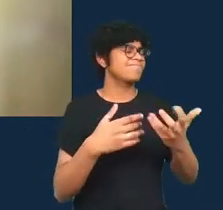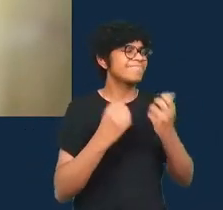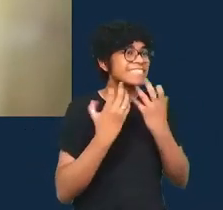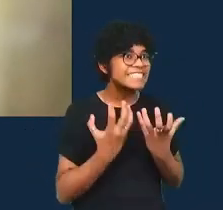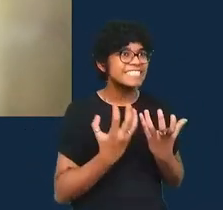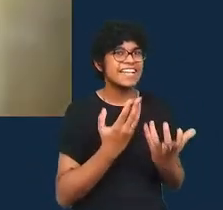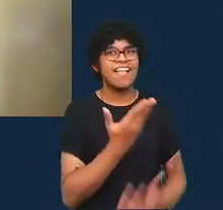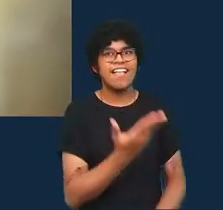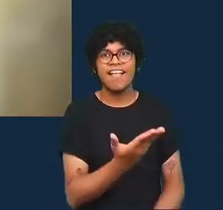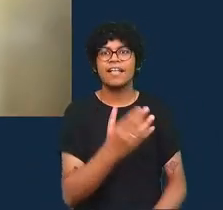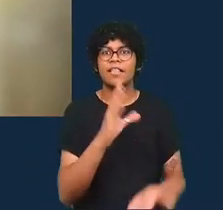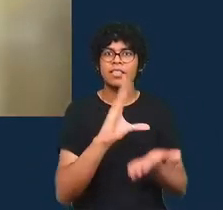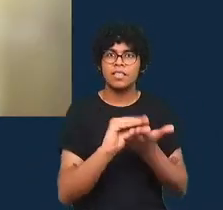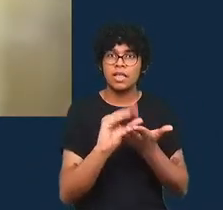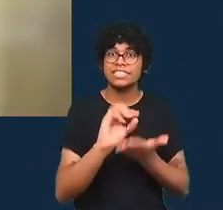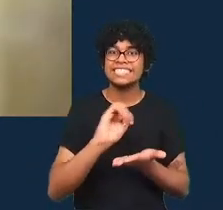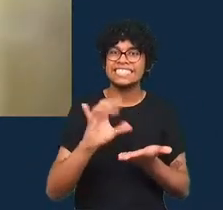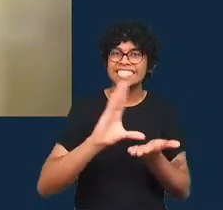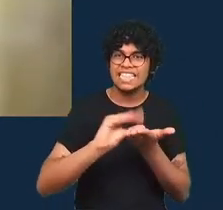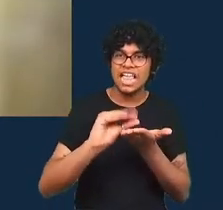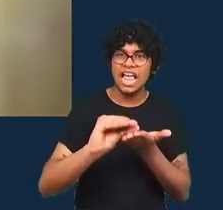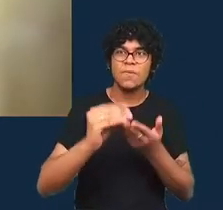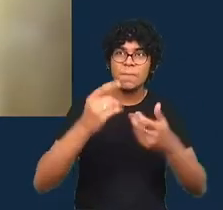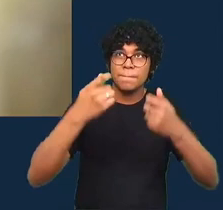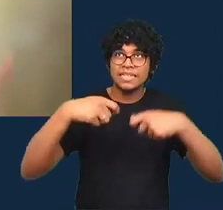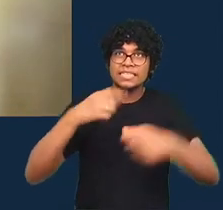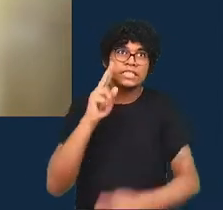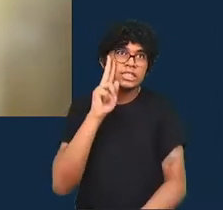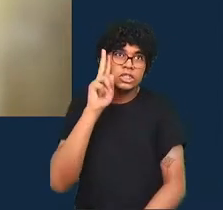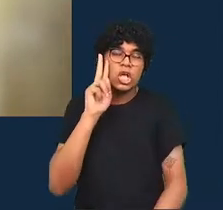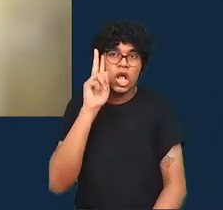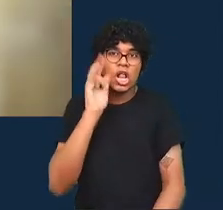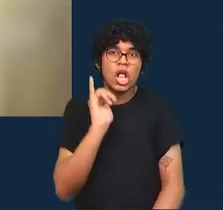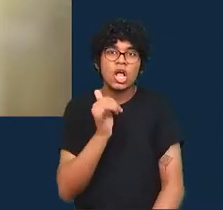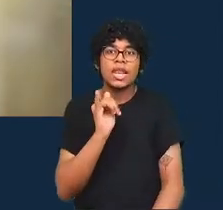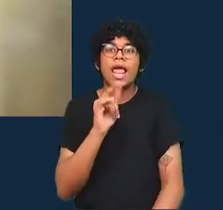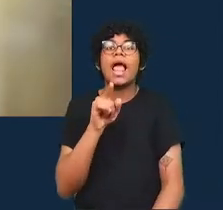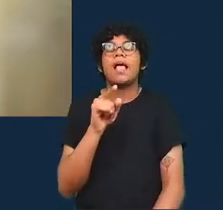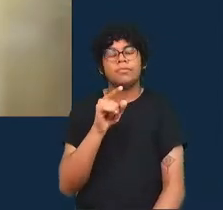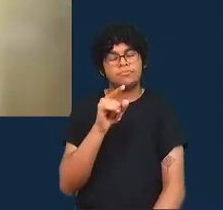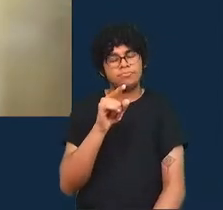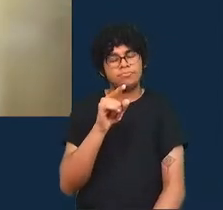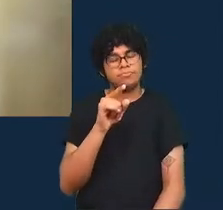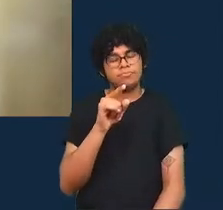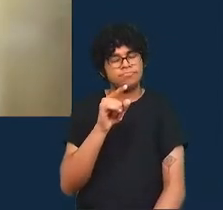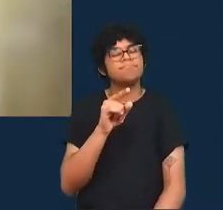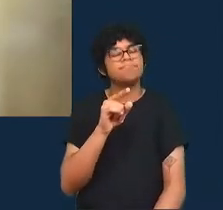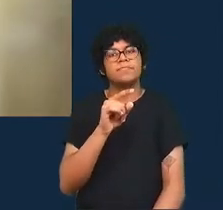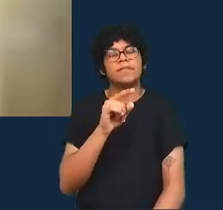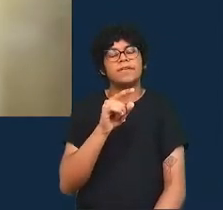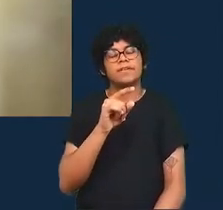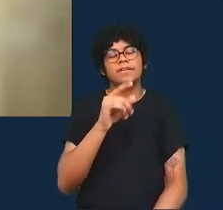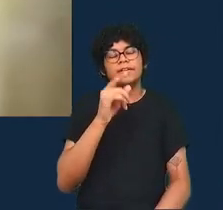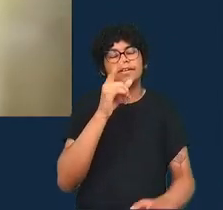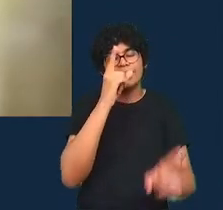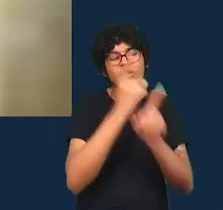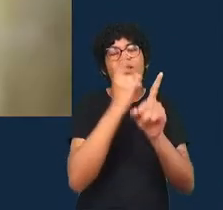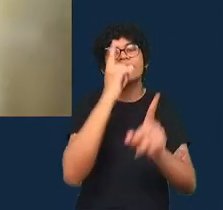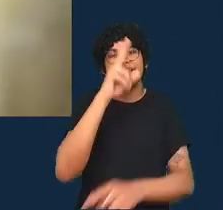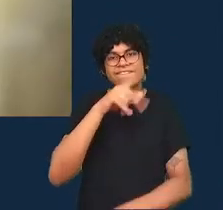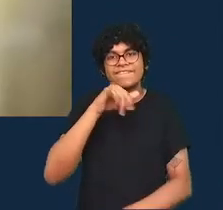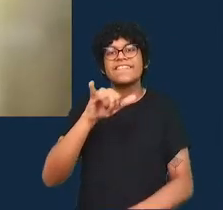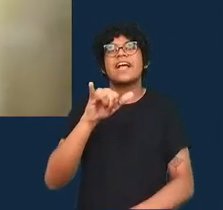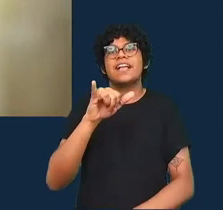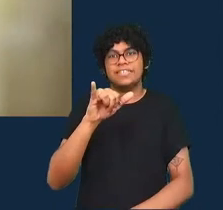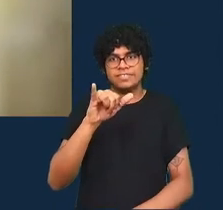forem o que você precisa para contar essa história você vai achar uma maneira de fazer isso de incorporá-los e aqui eu gostaria de apontar mais um dos